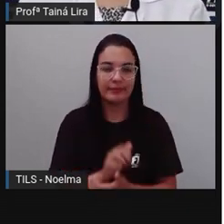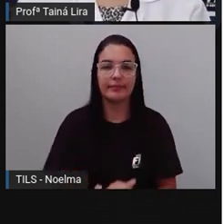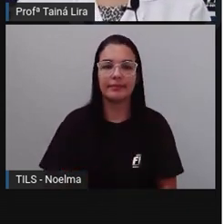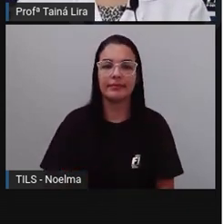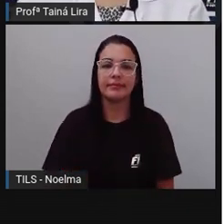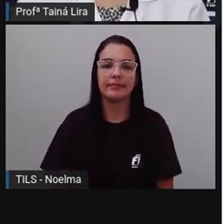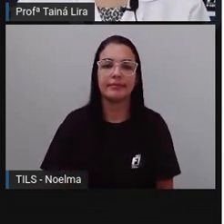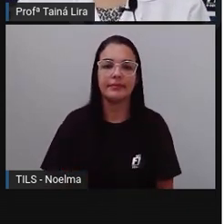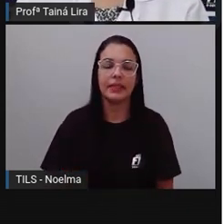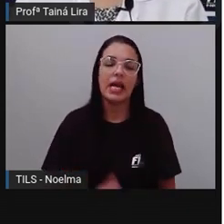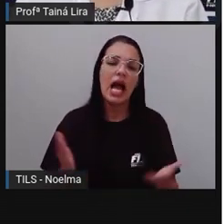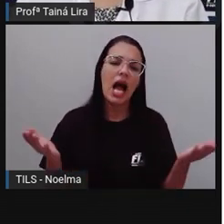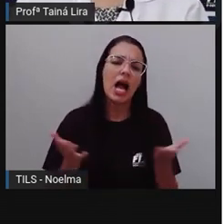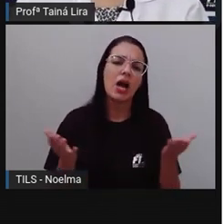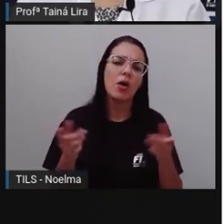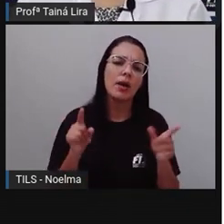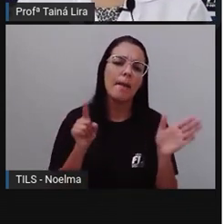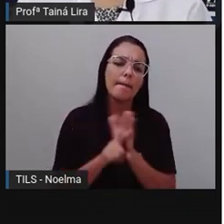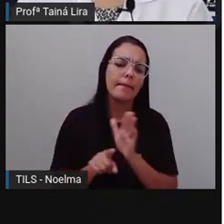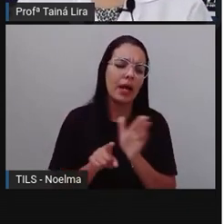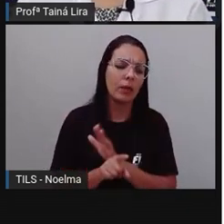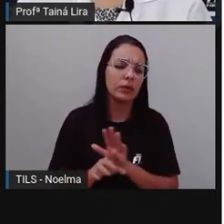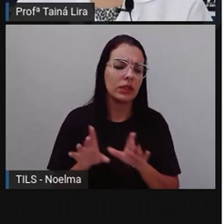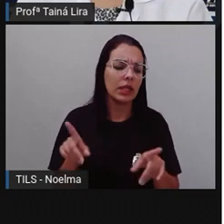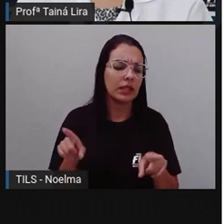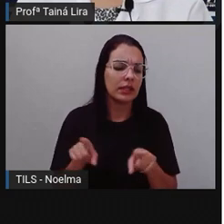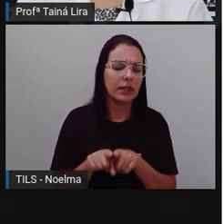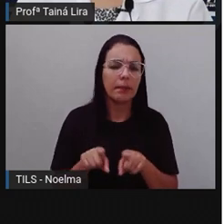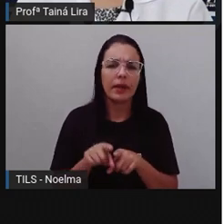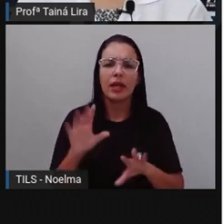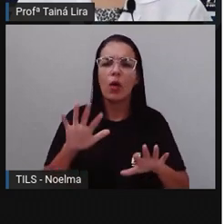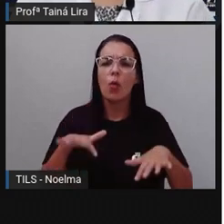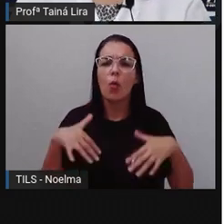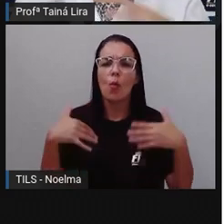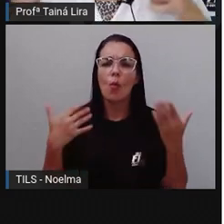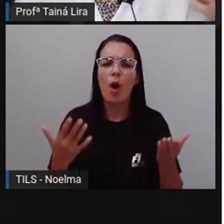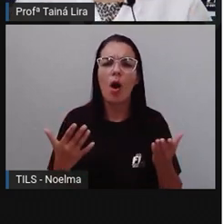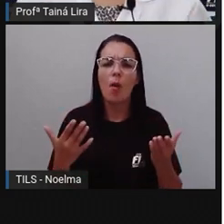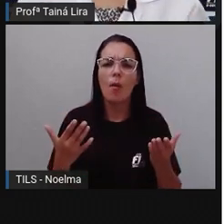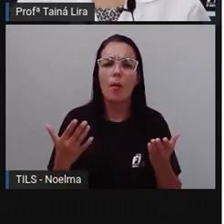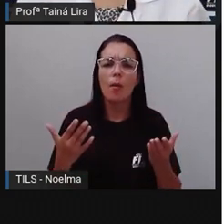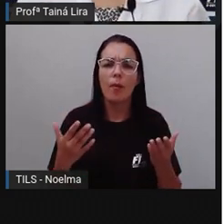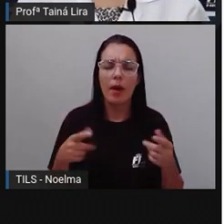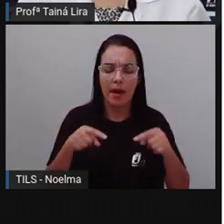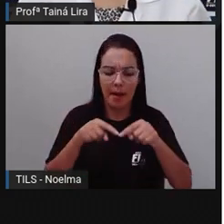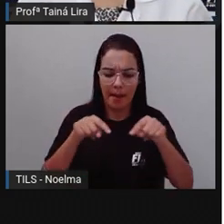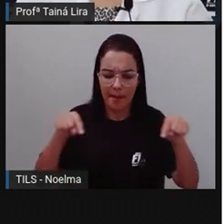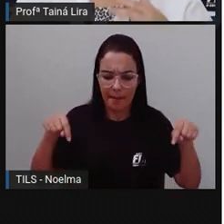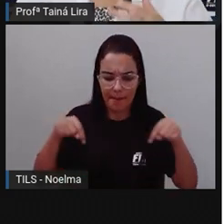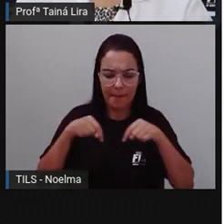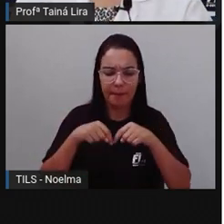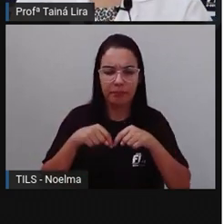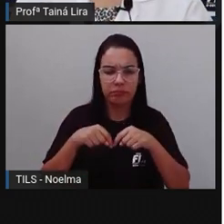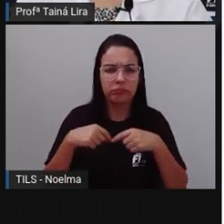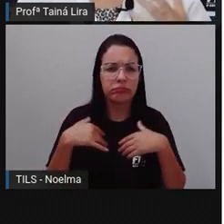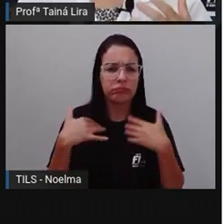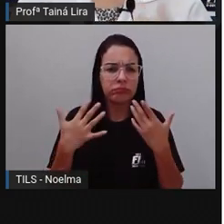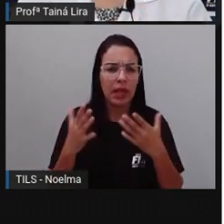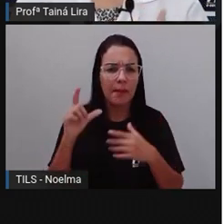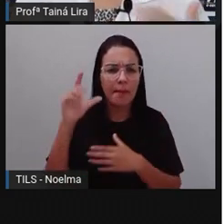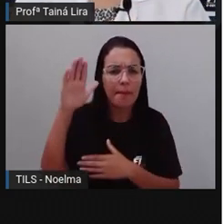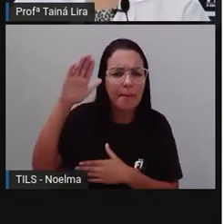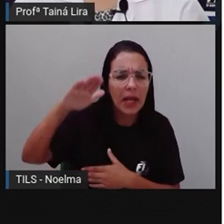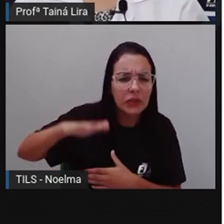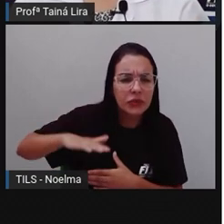E ele também perguntou aqui, Qual é a planta mais baixa, Tá? Então, Qual é a planta, Pró, Mais